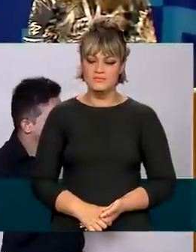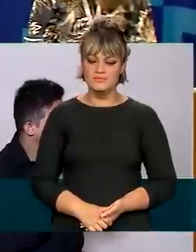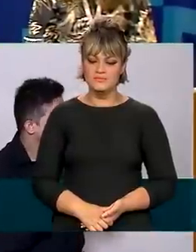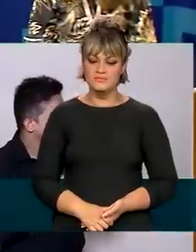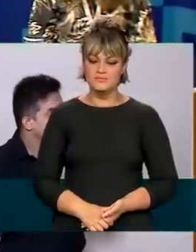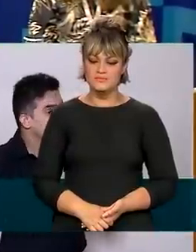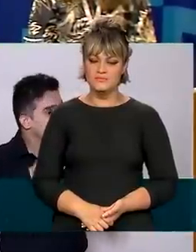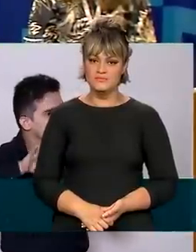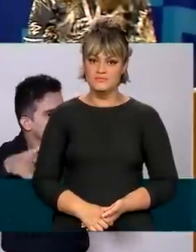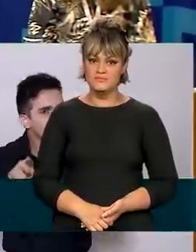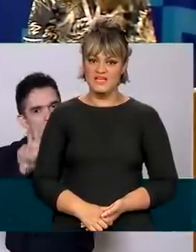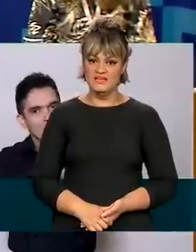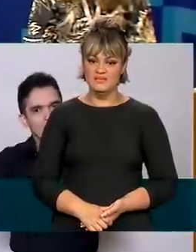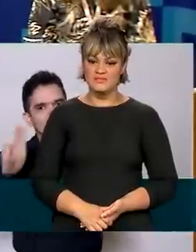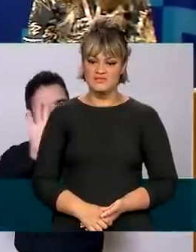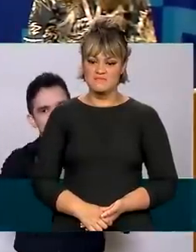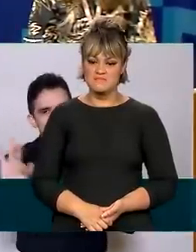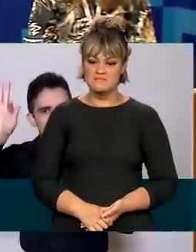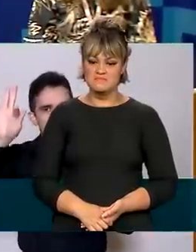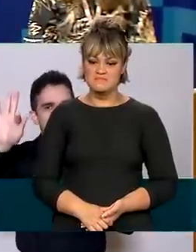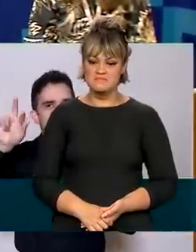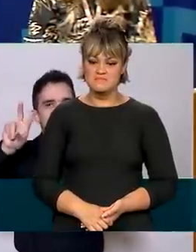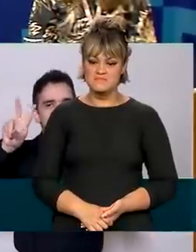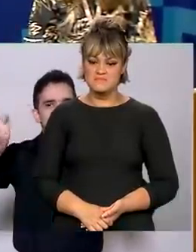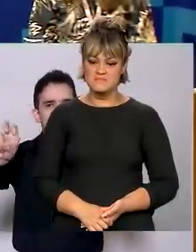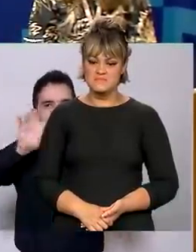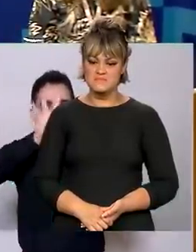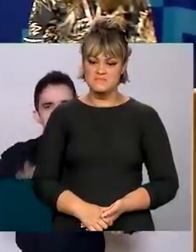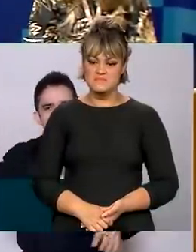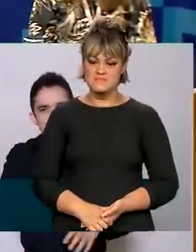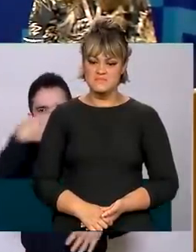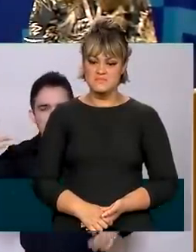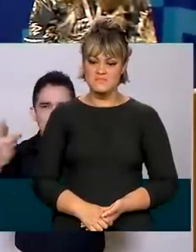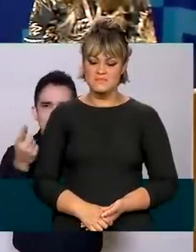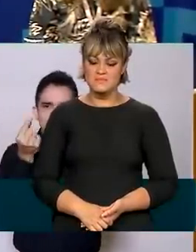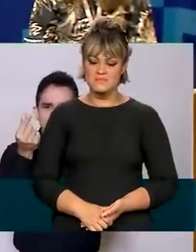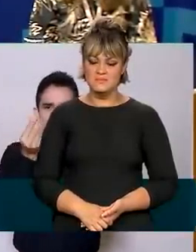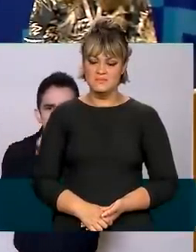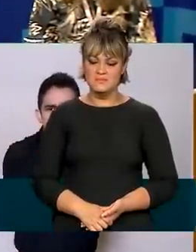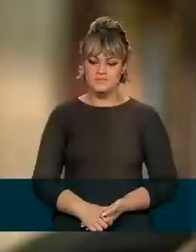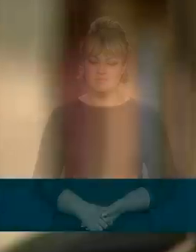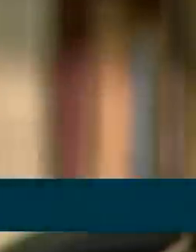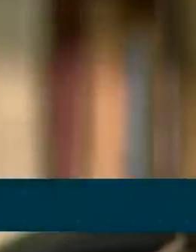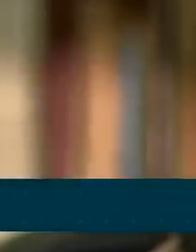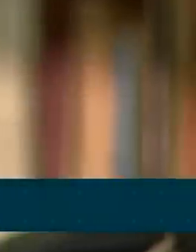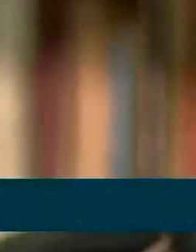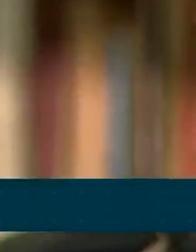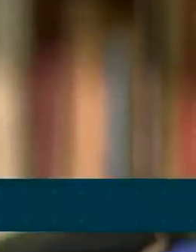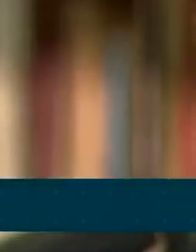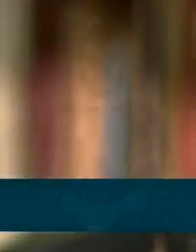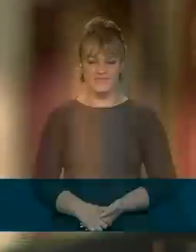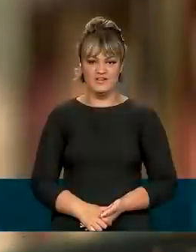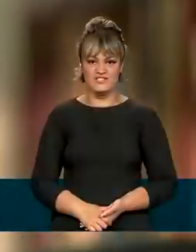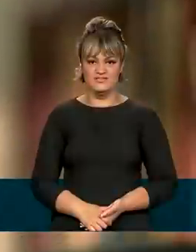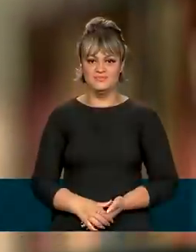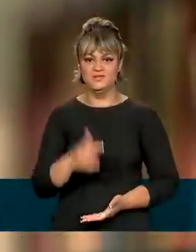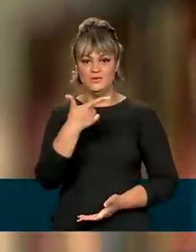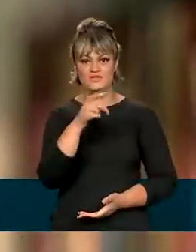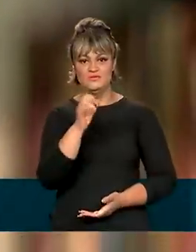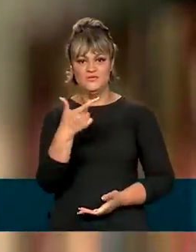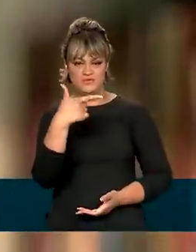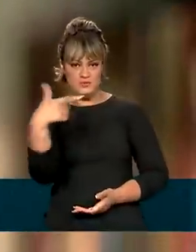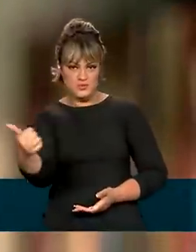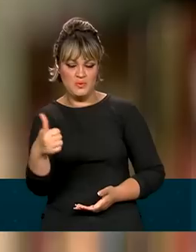universidades federais com relação à matriz de distribuição de recursos. A gente utiliza os dados do Censo. Em 2021, a rede